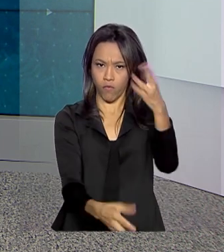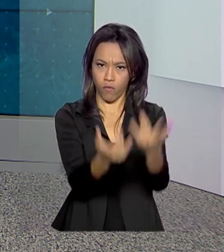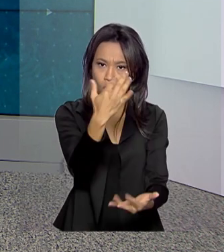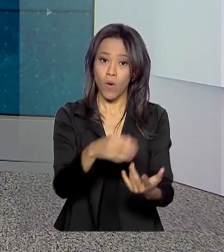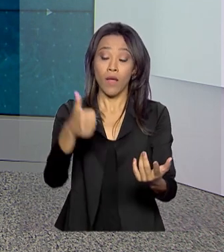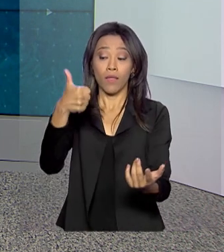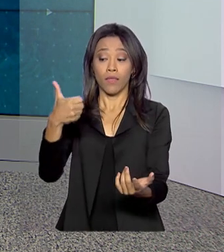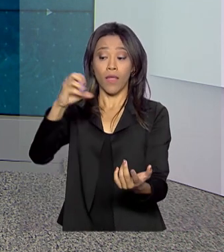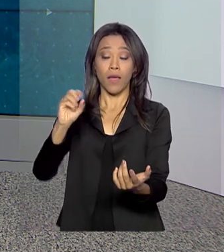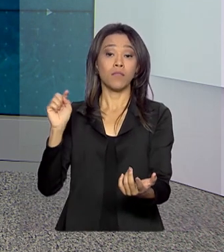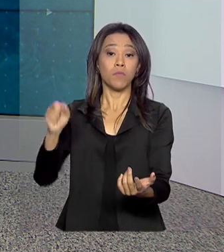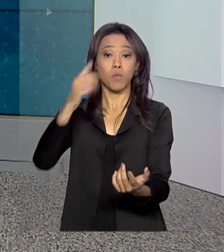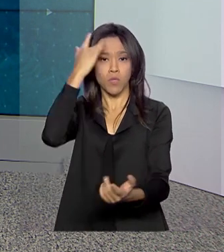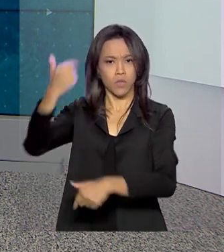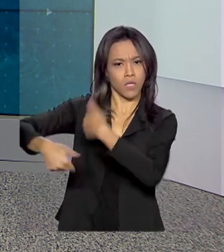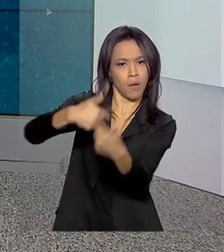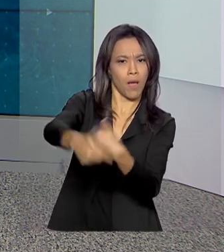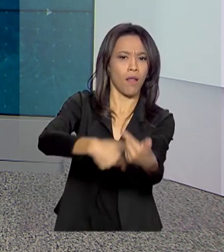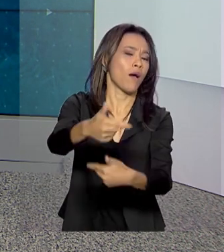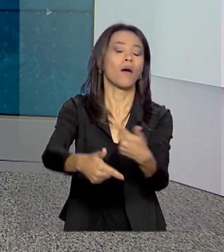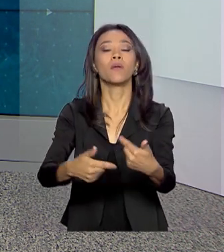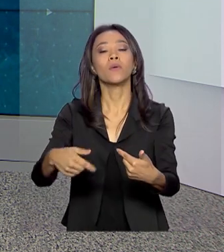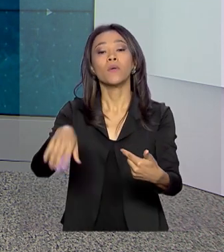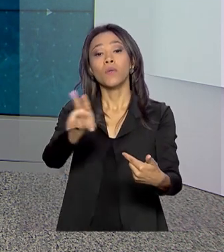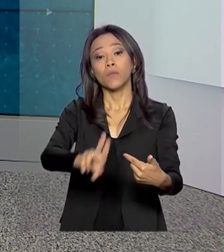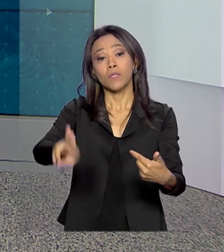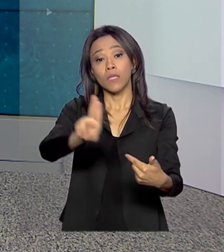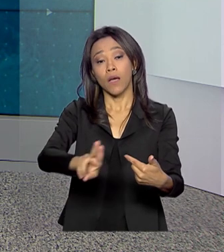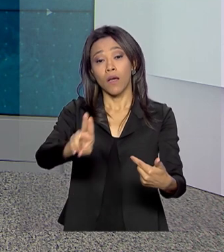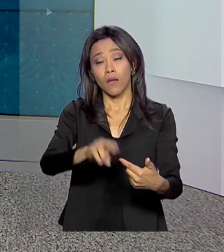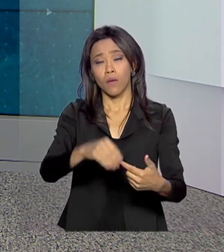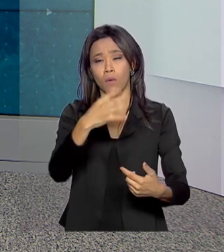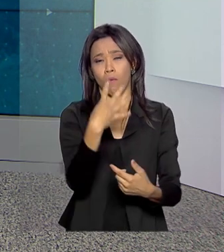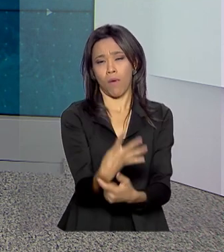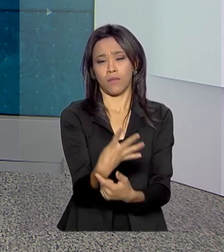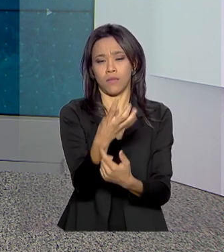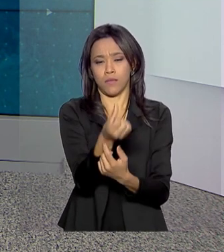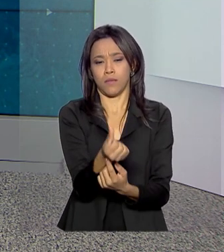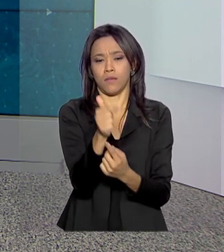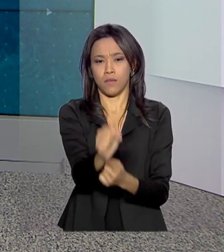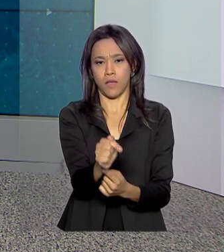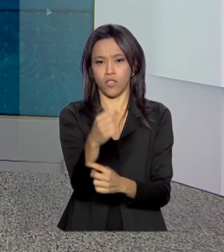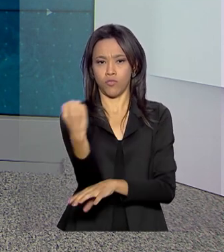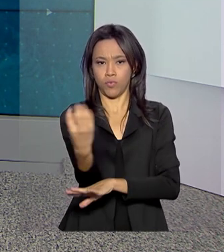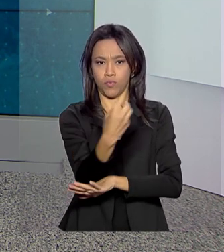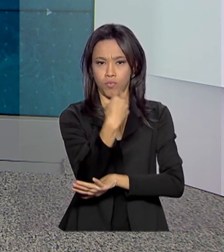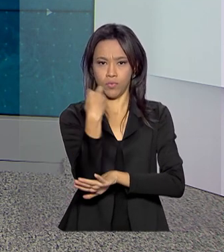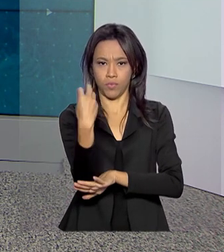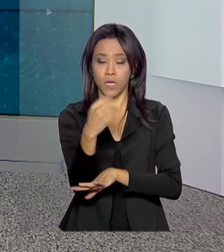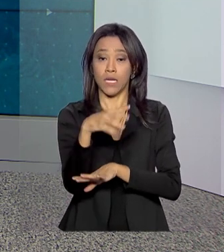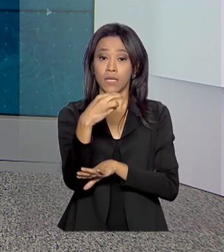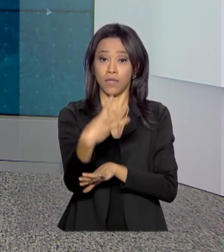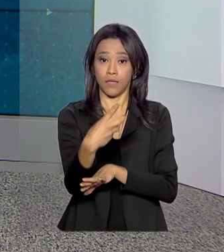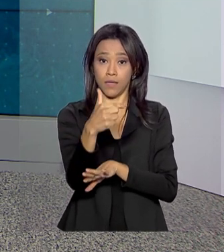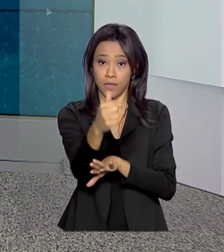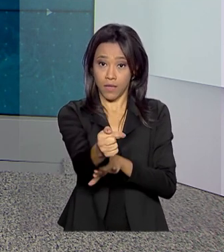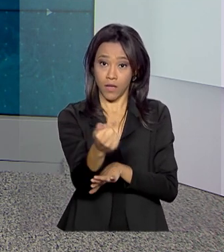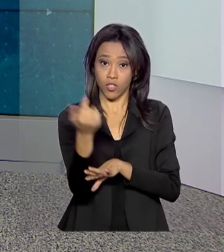pessoas envolvidas nesse combate, utilizadas aí 467 viaturas, 37 aeronaves e